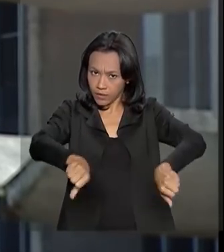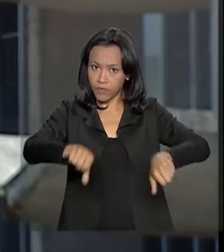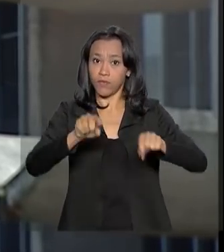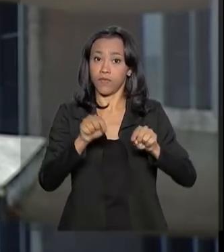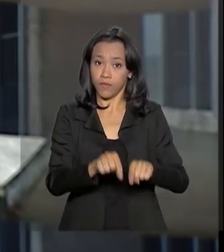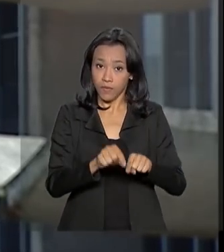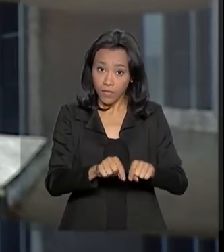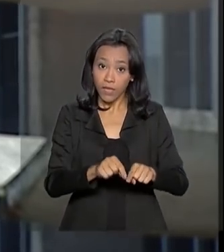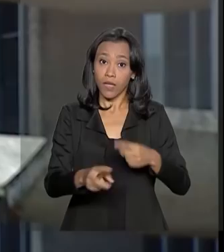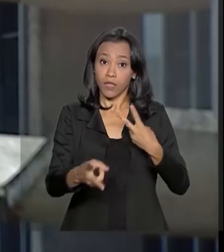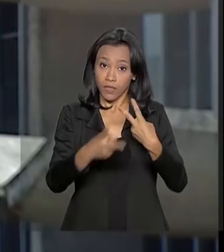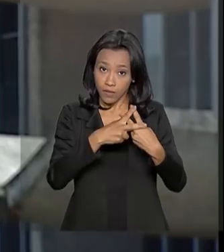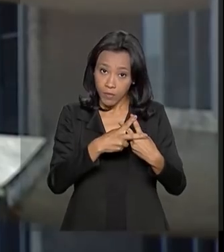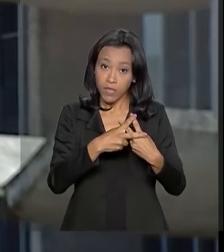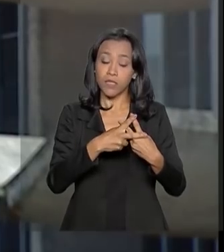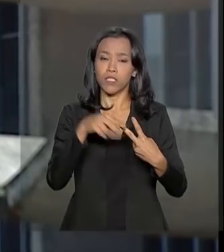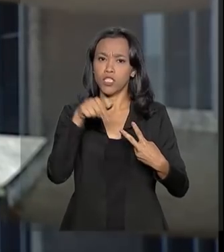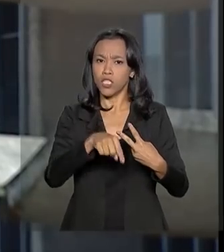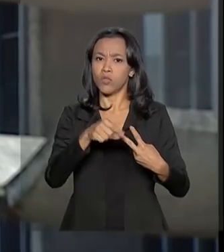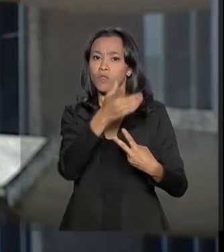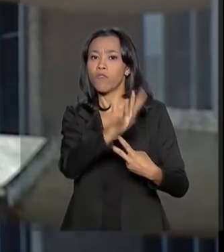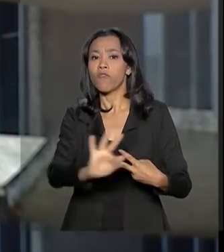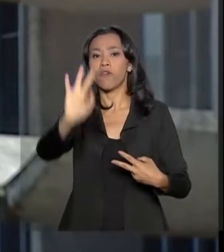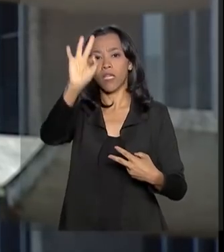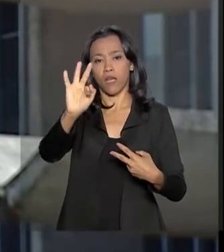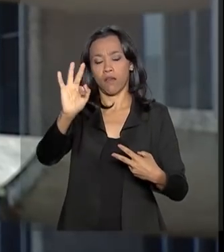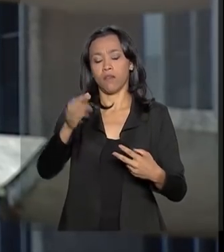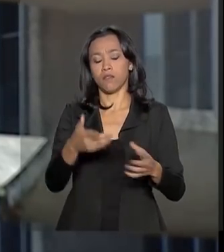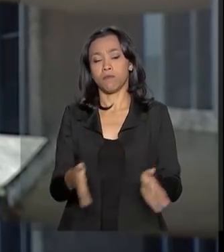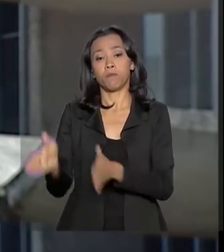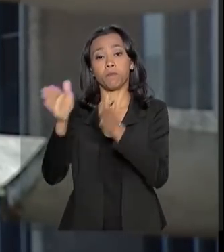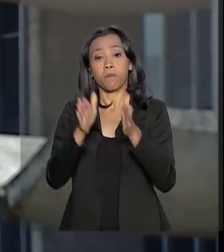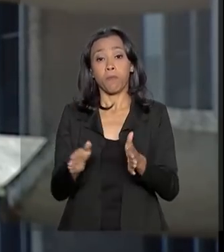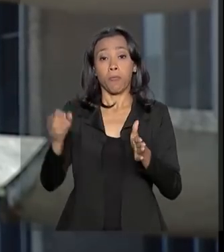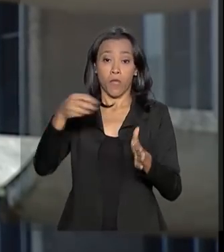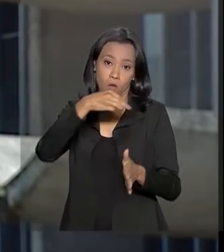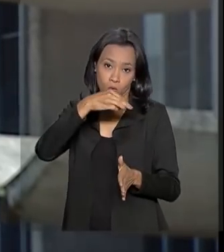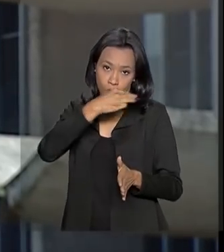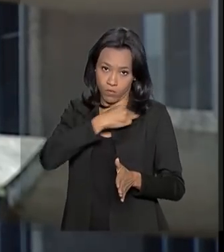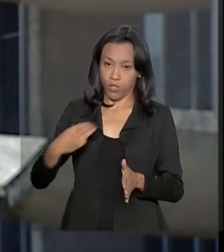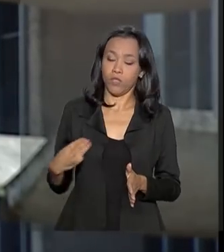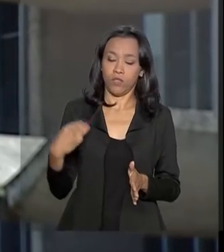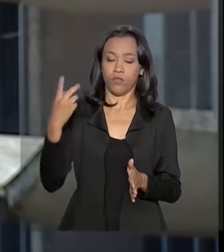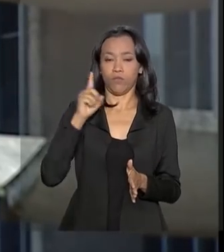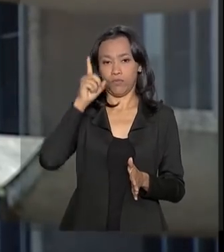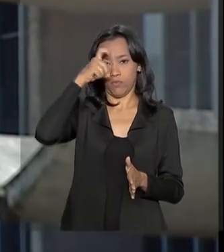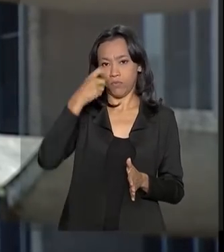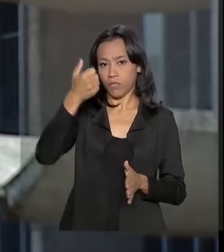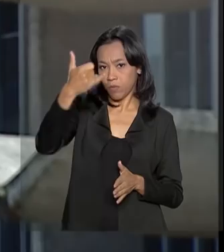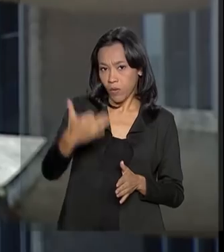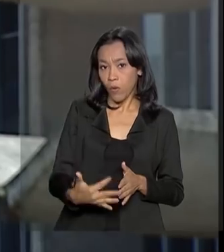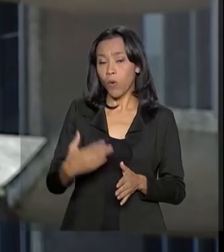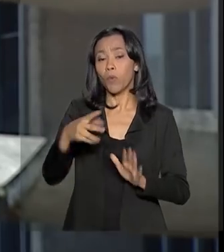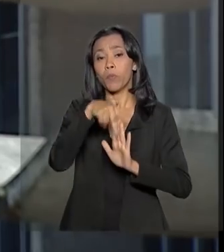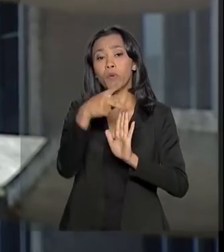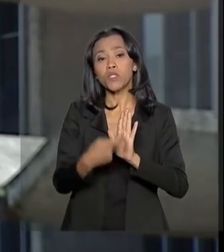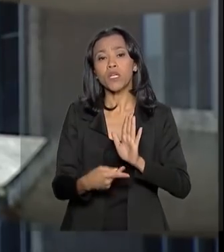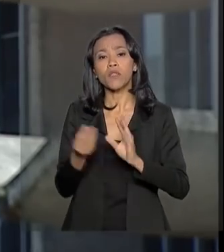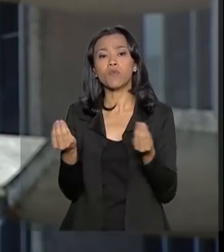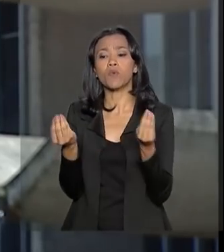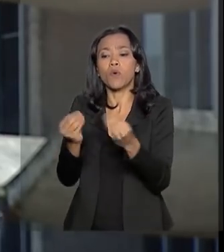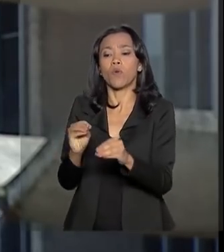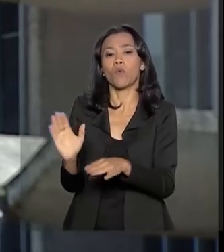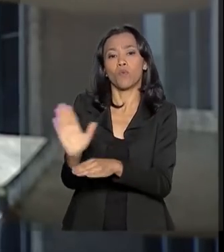criminosas em presídios federais. Sérgio Moro falou sobre o projeto em um vídeo que foi publicado nas redes